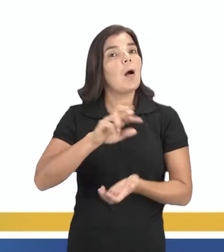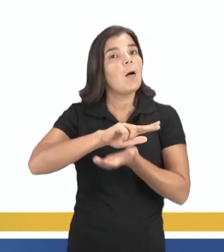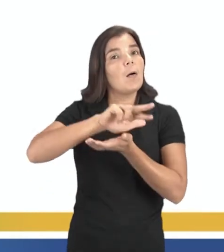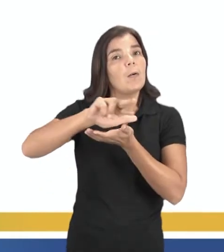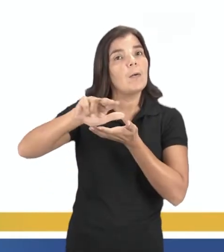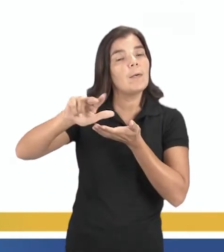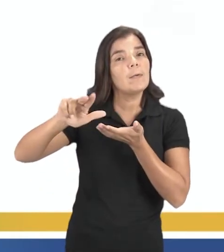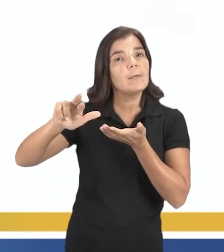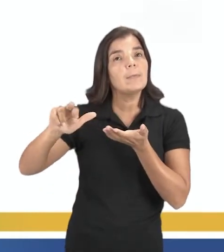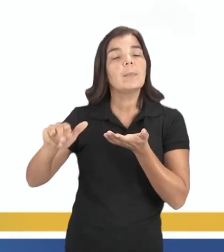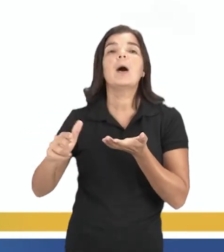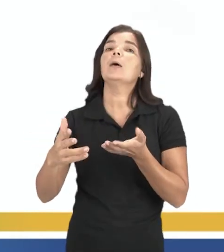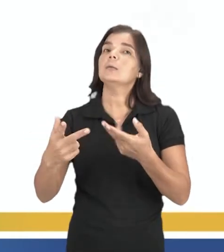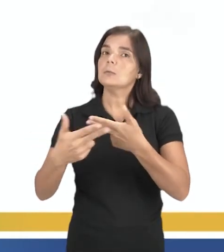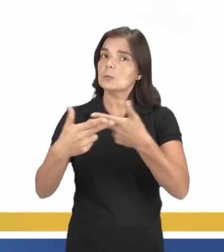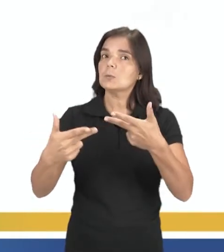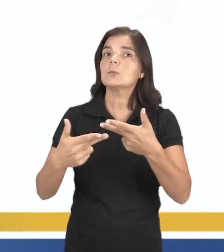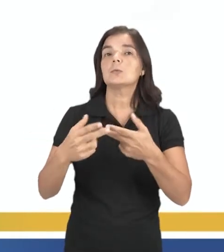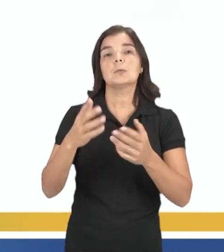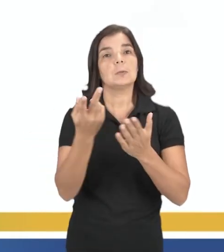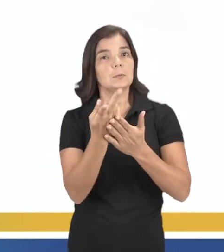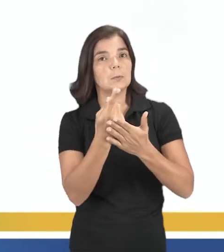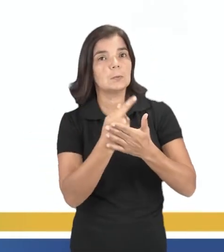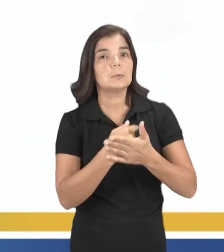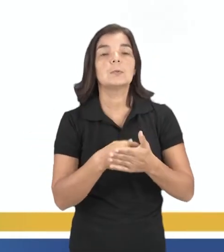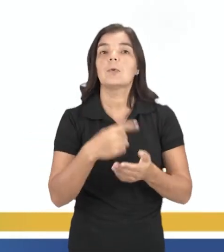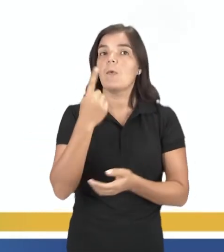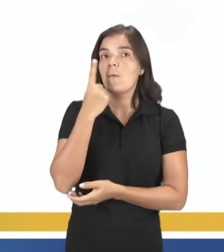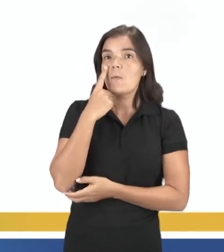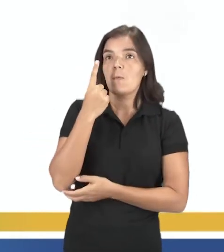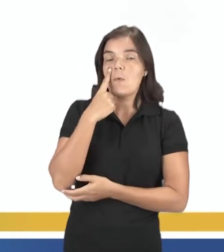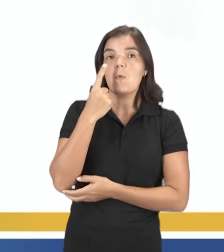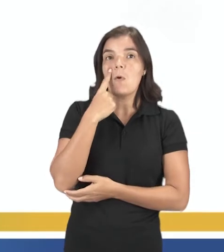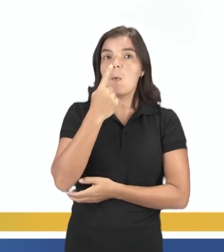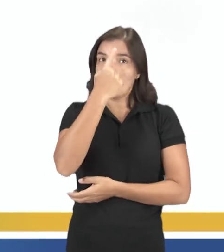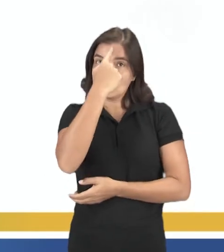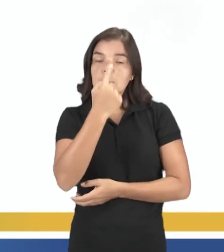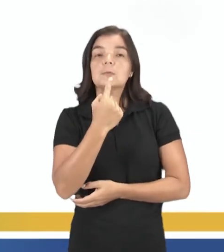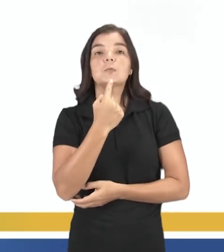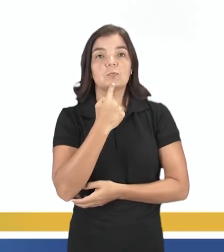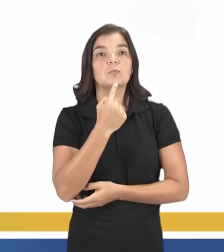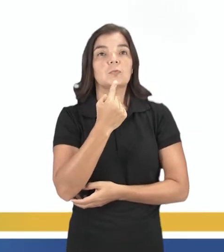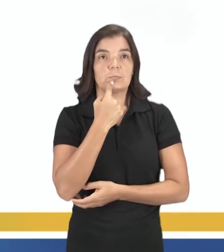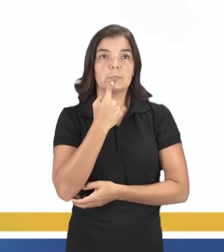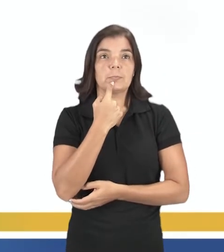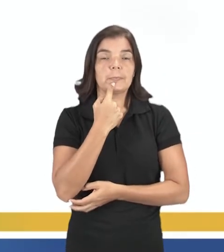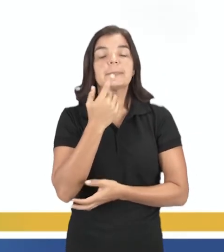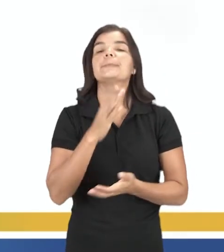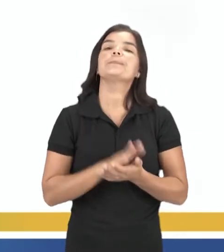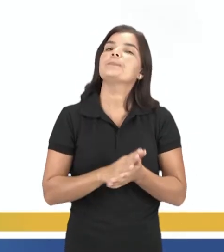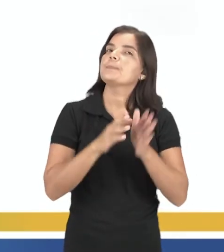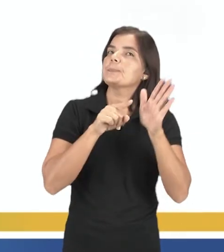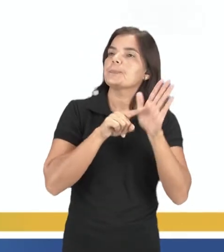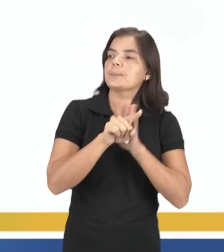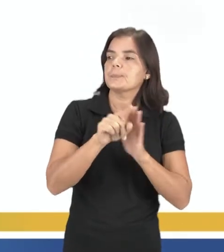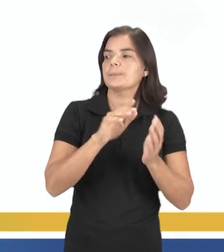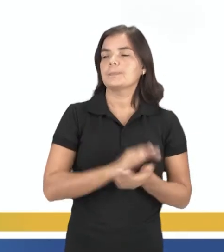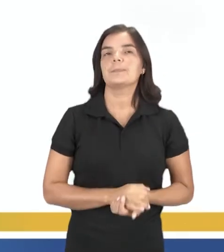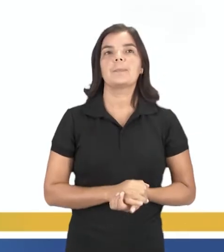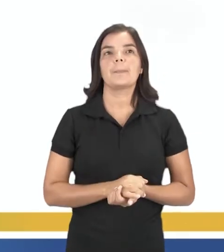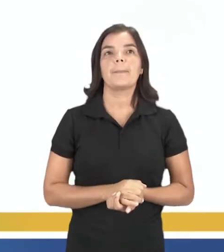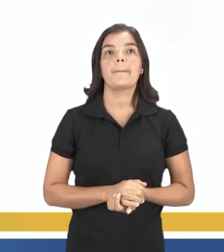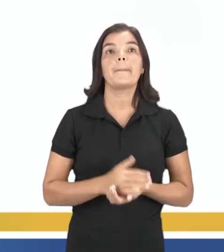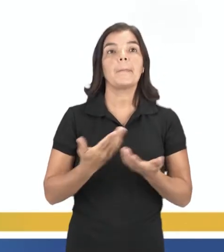vários elementos das artes. Observem bem essa imagem e vamos aqui, então, à questão, gente.